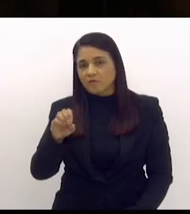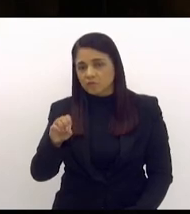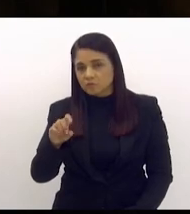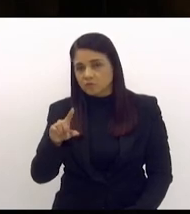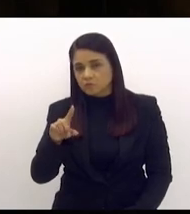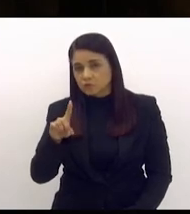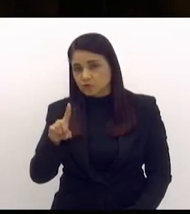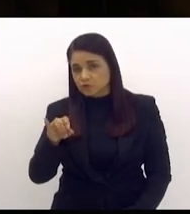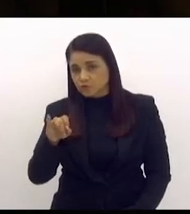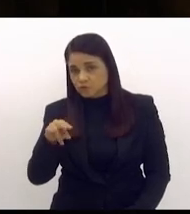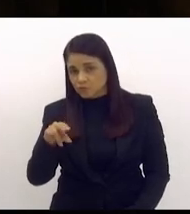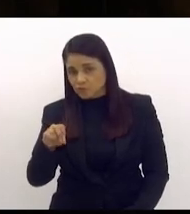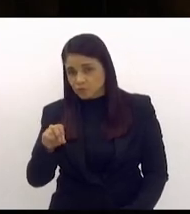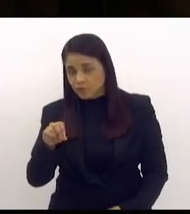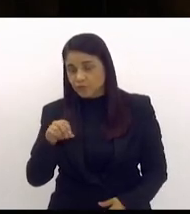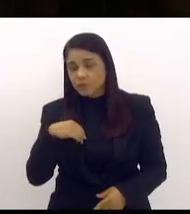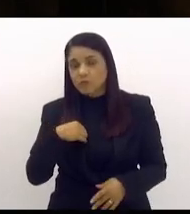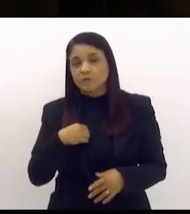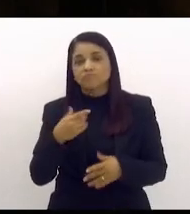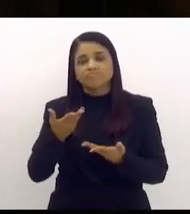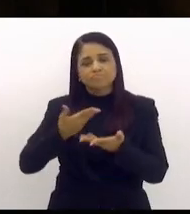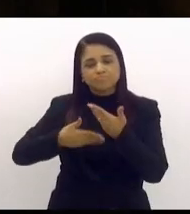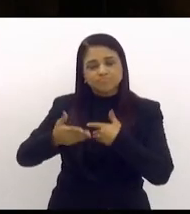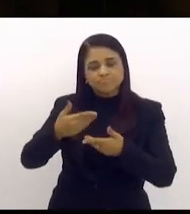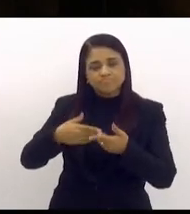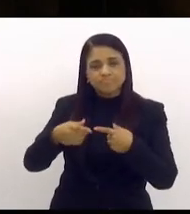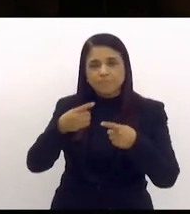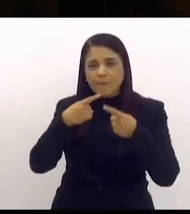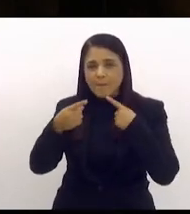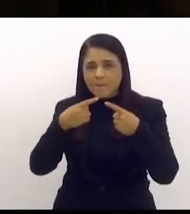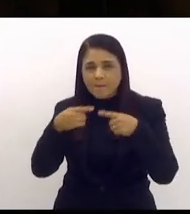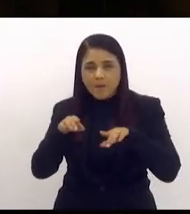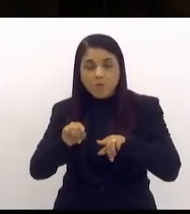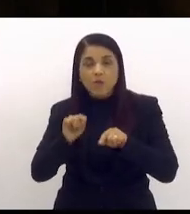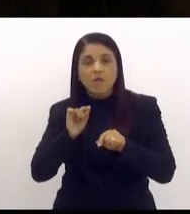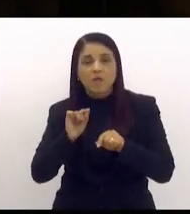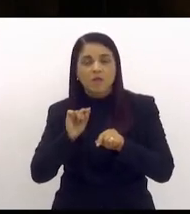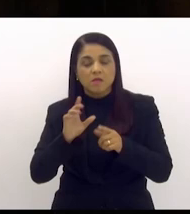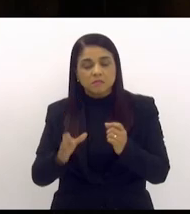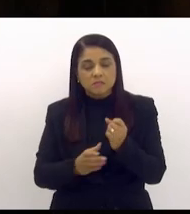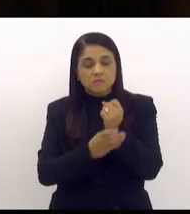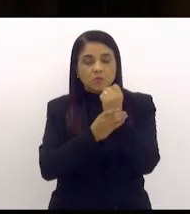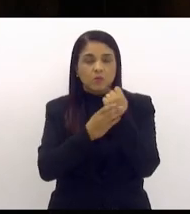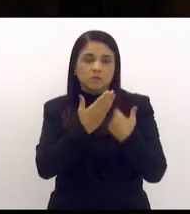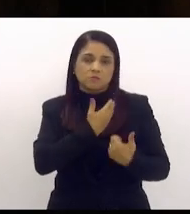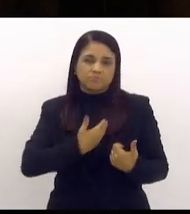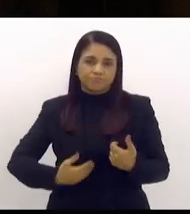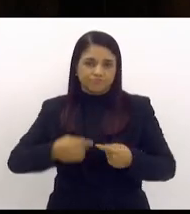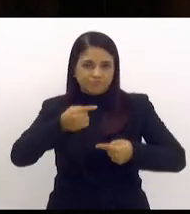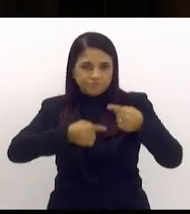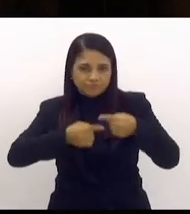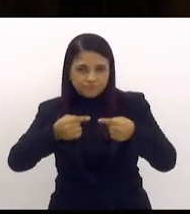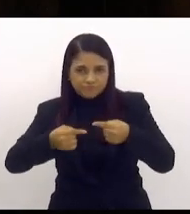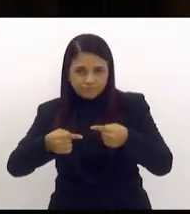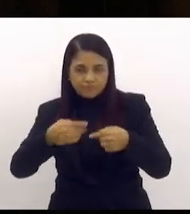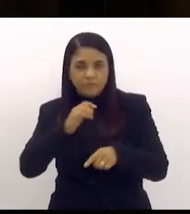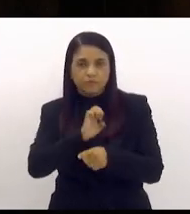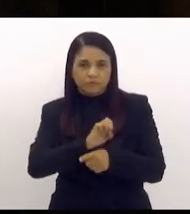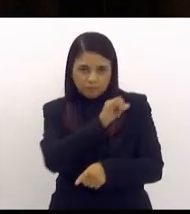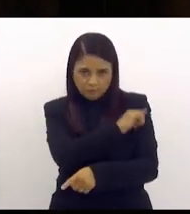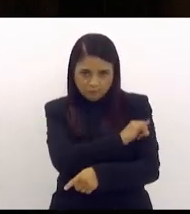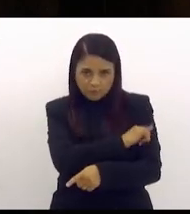cuidando do Rio de Janeiro nessa questão da segurança pública eu devo dar um